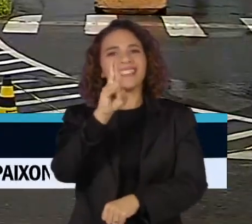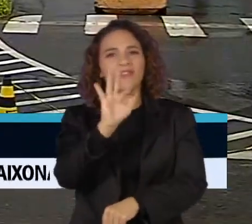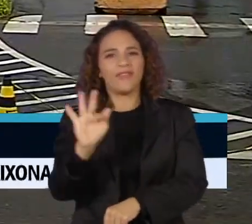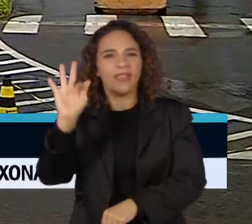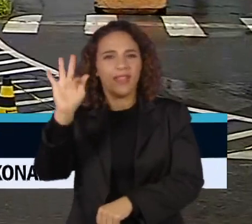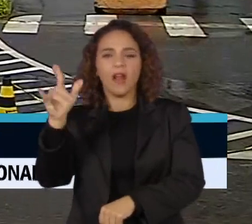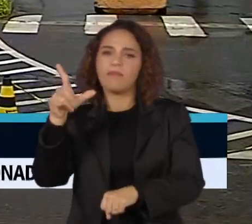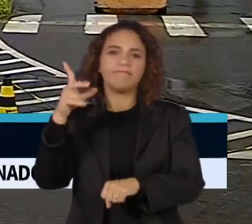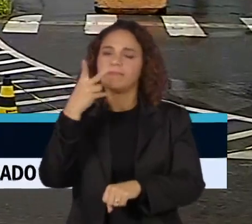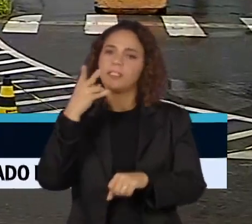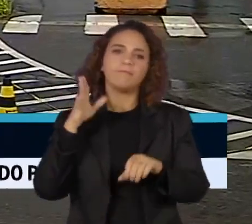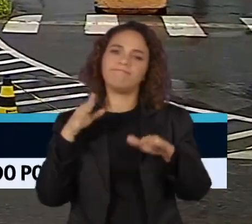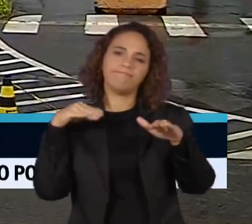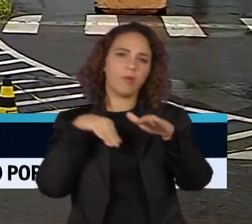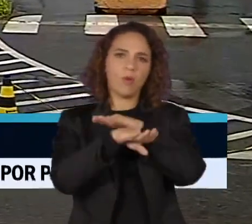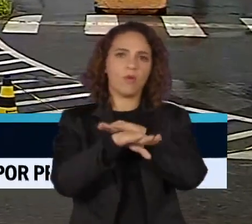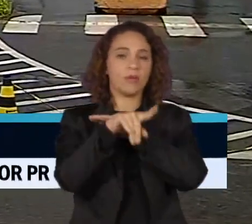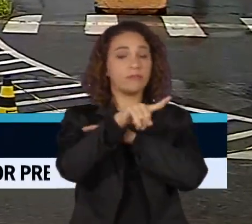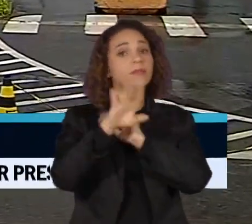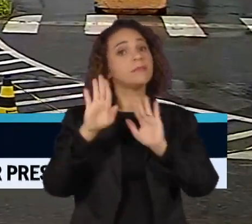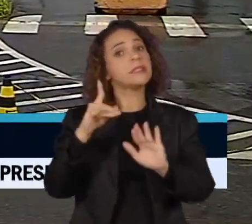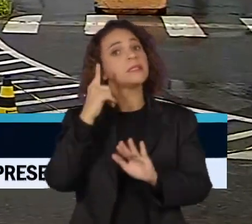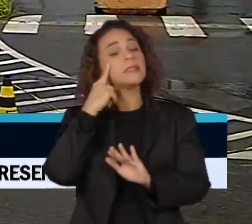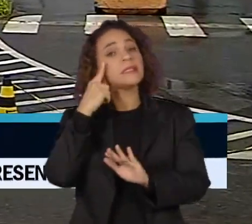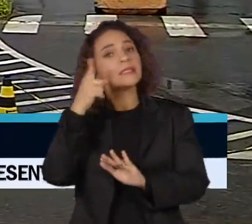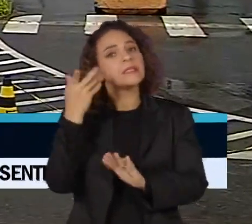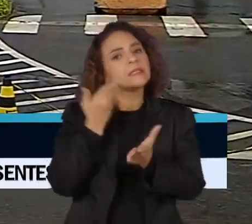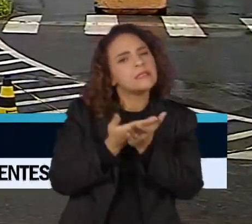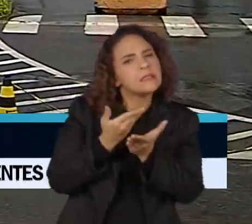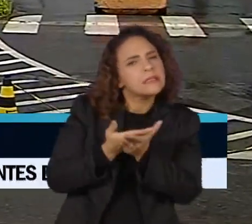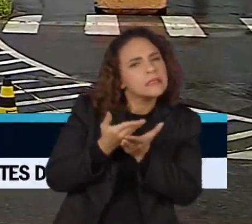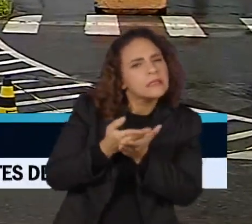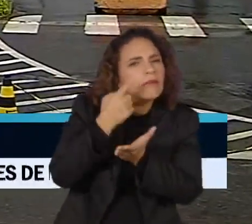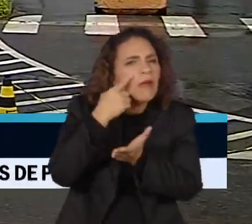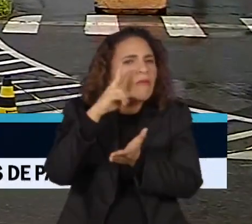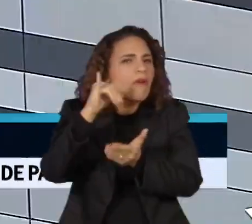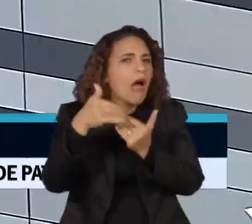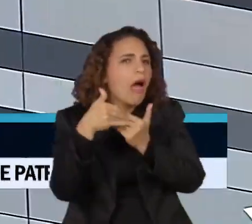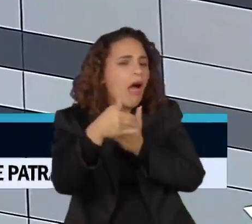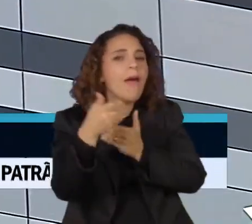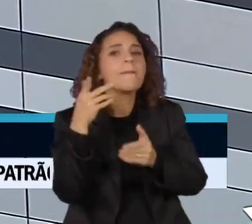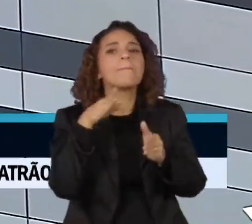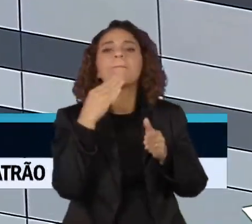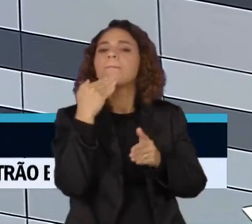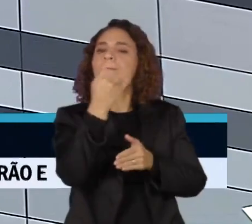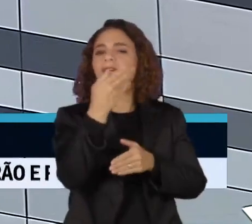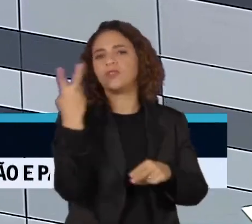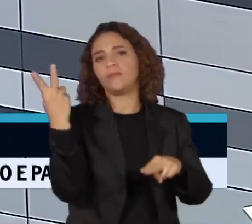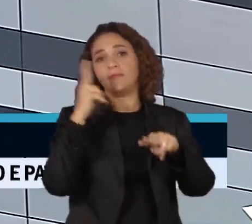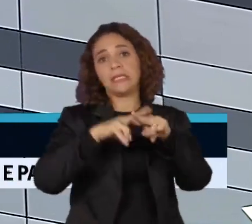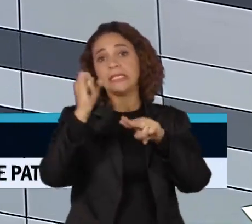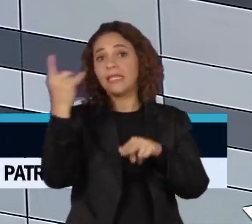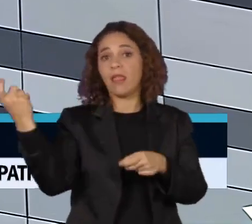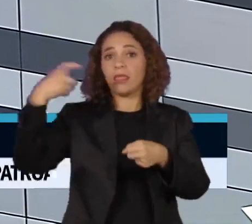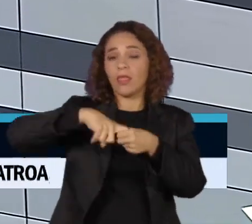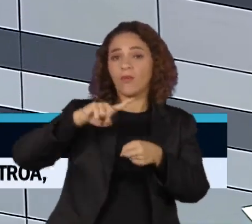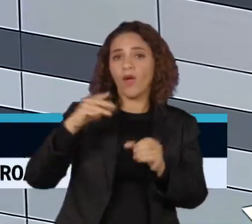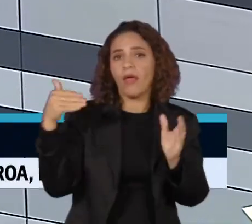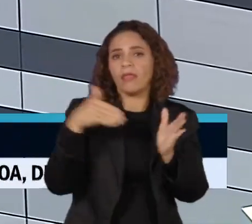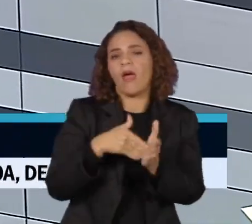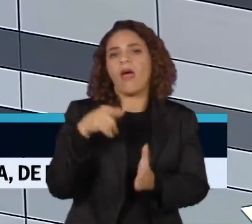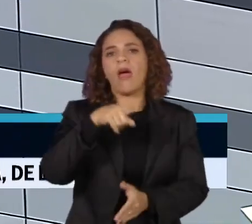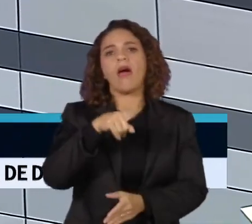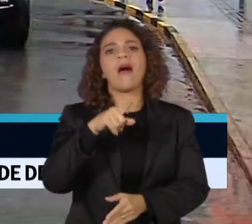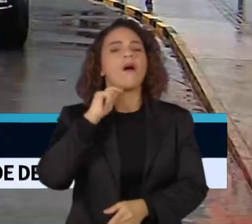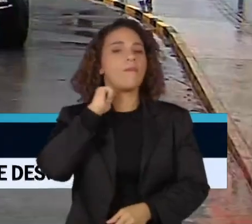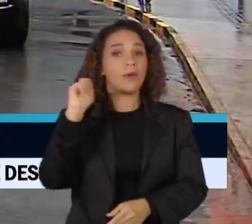Já a Polícia Federal estuda pedir a prisão de Bolsonaro se ele não voltar ao Brasil até abril. A avaliação é que se ele continuar nos